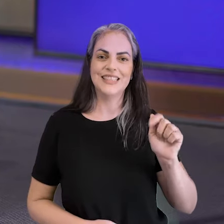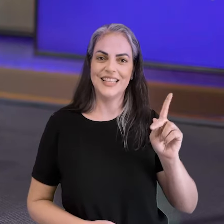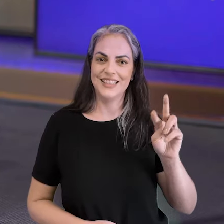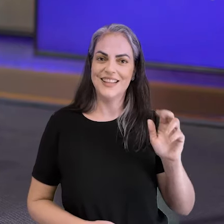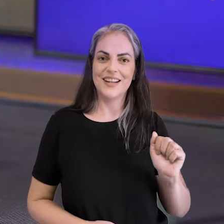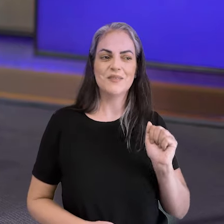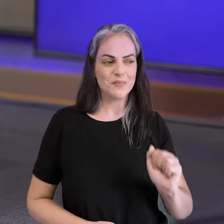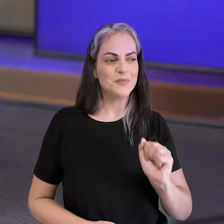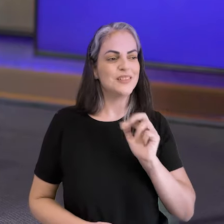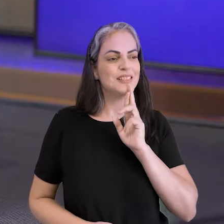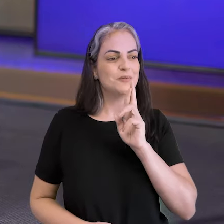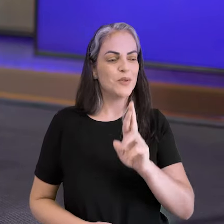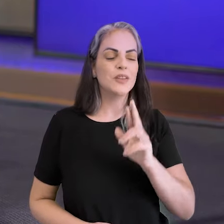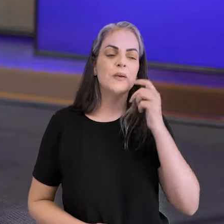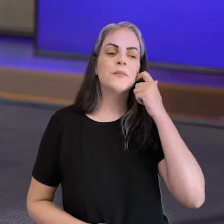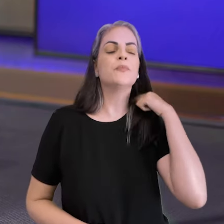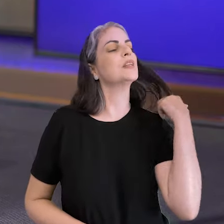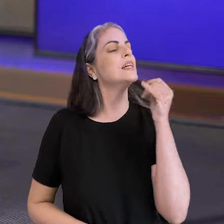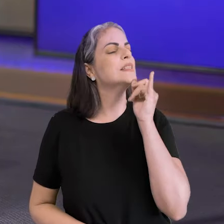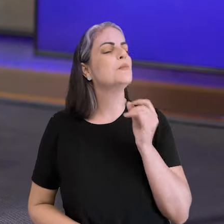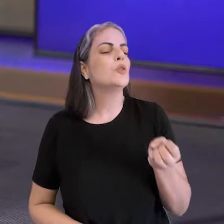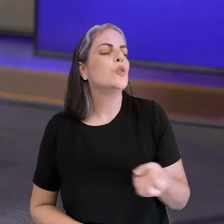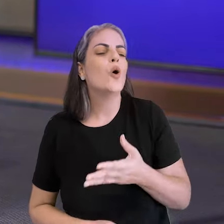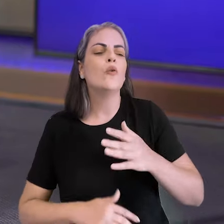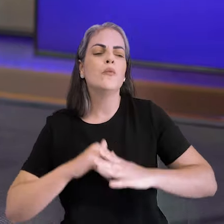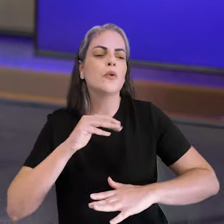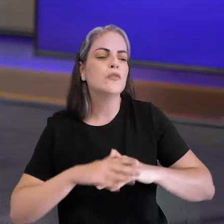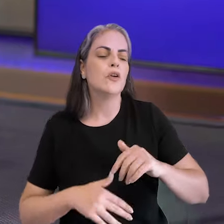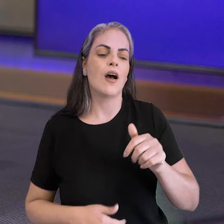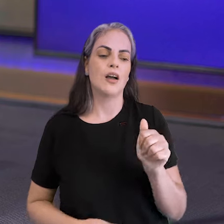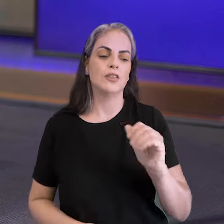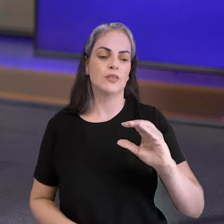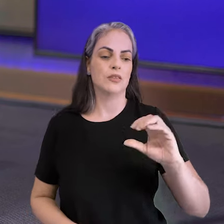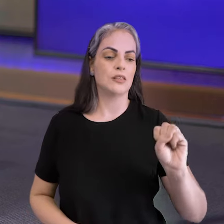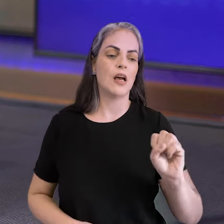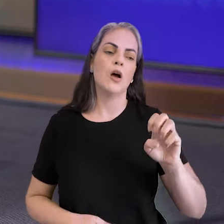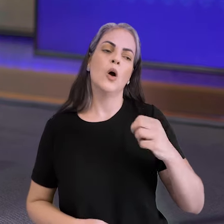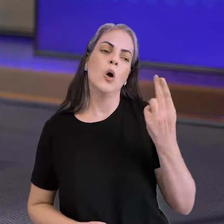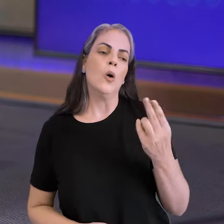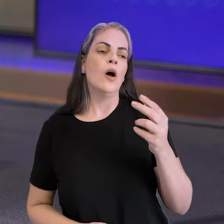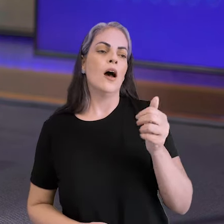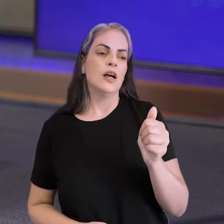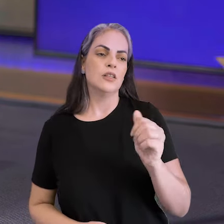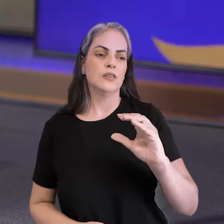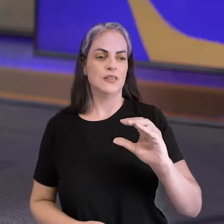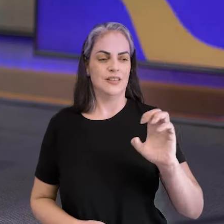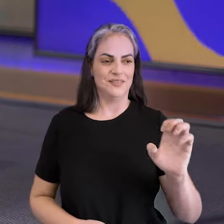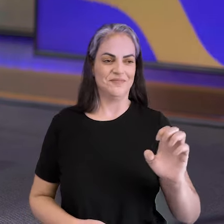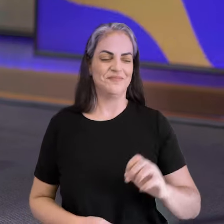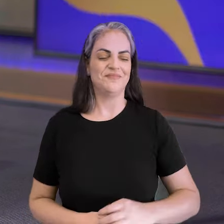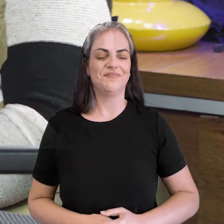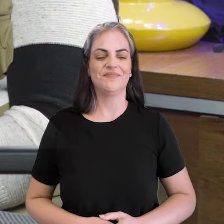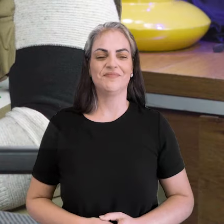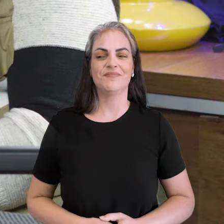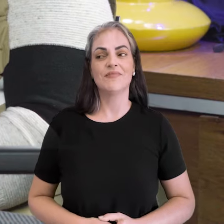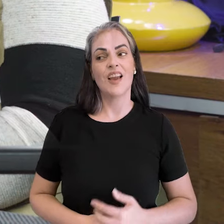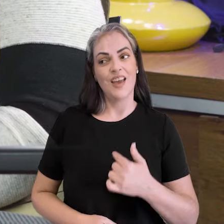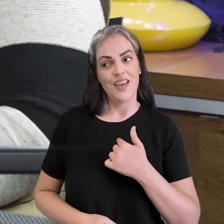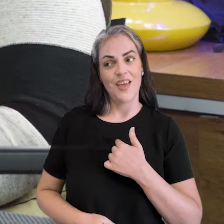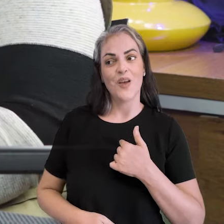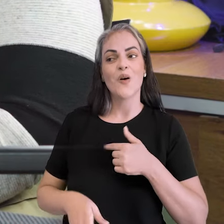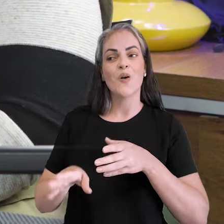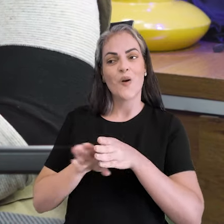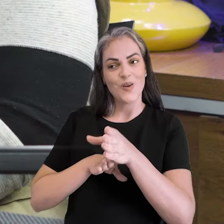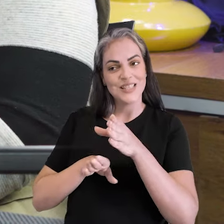preparando para ingressar na profissão, seja como agente comunitário de saúde, seja como agente de combate às endemias. Eu